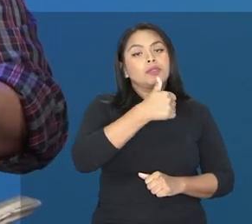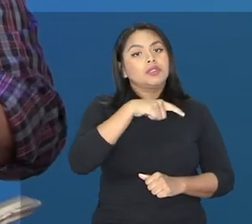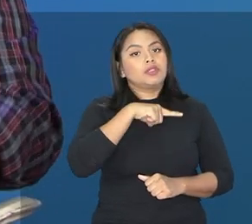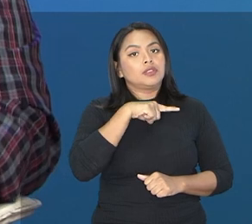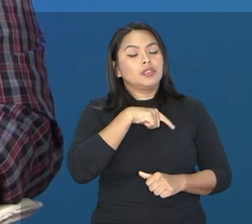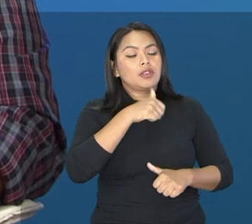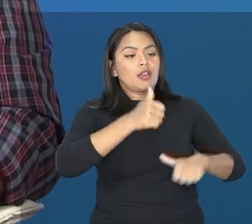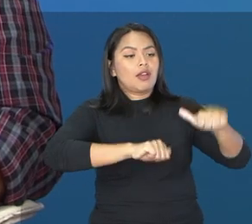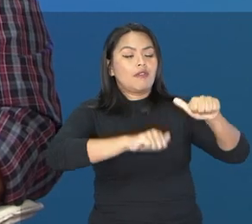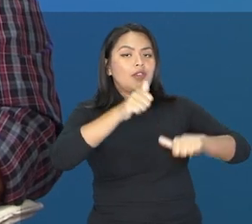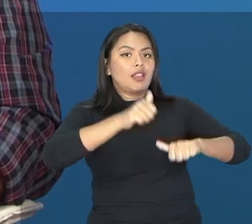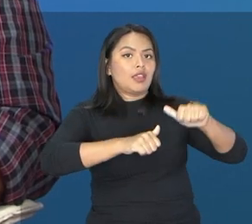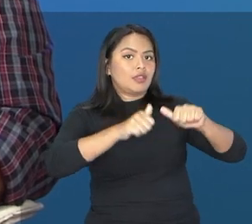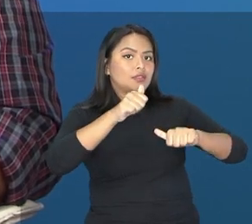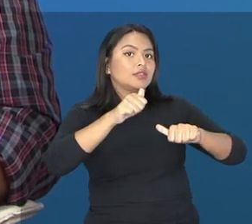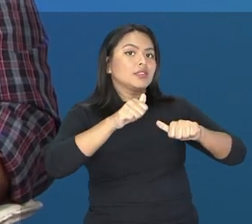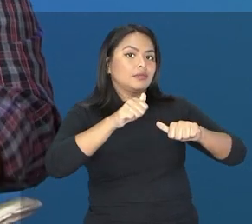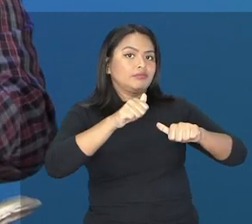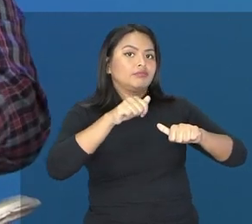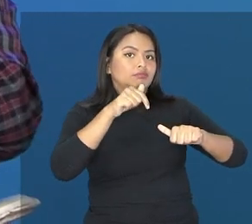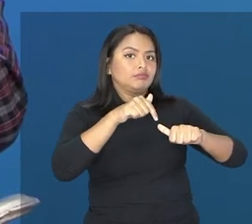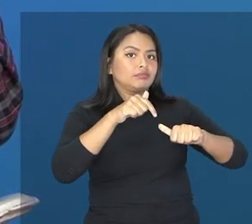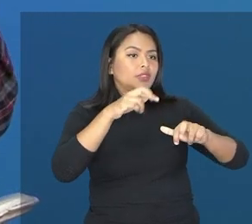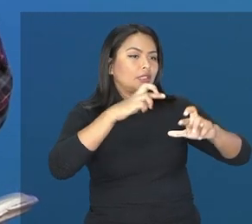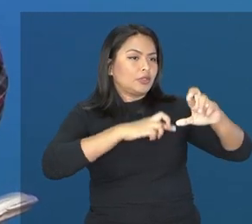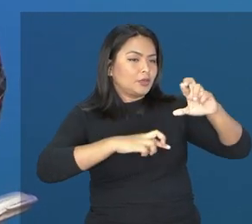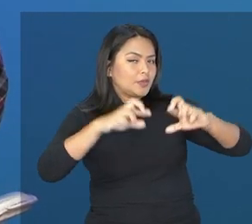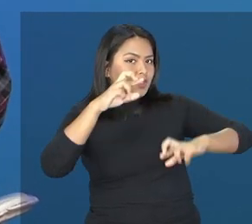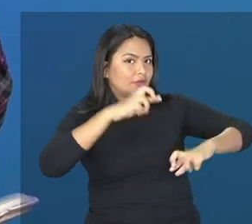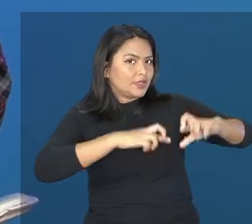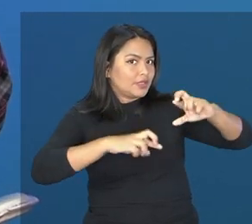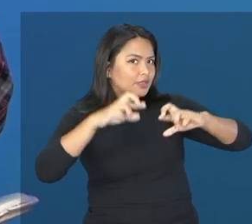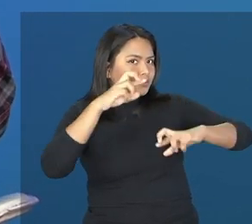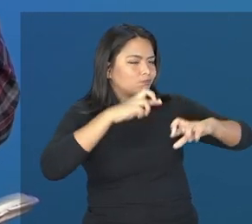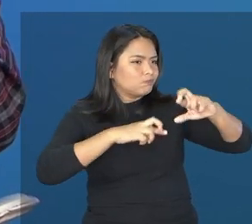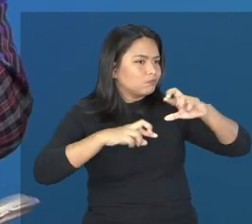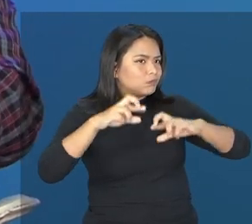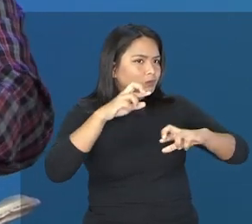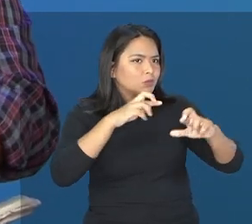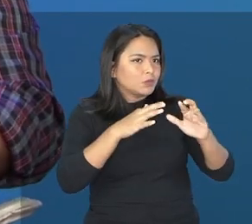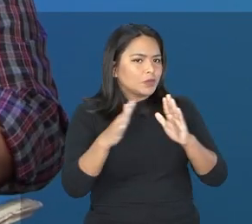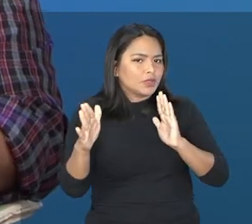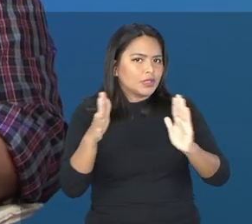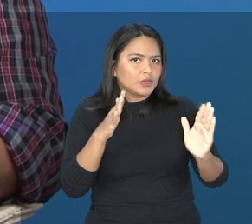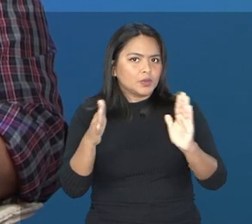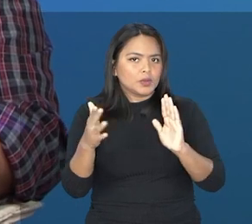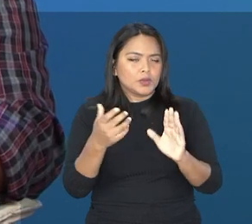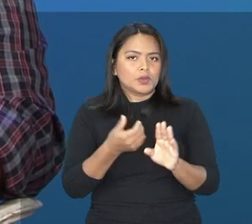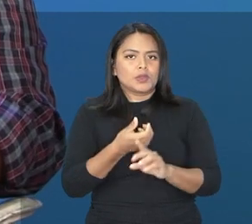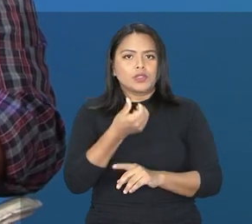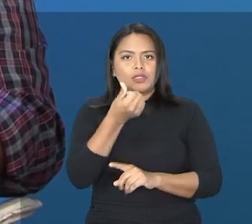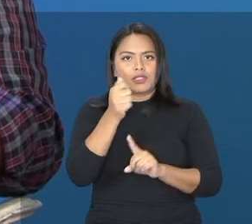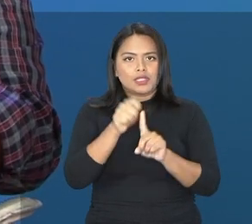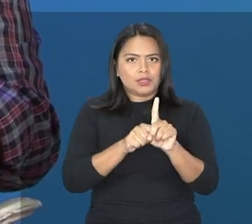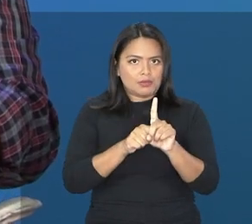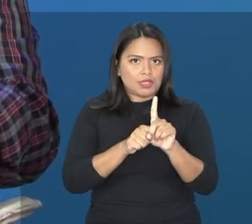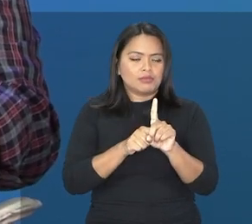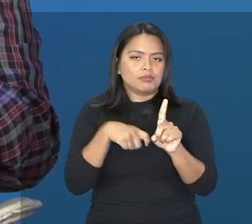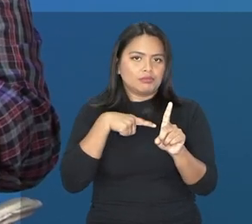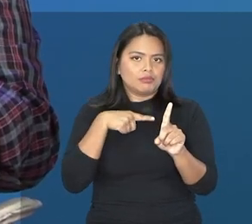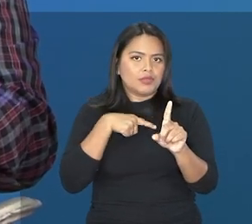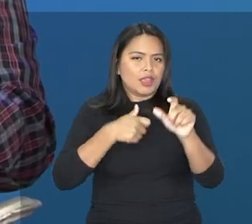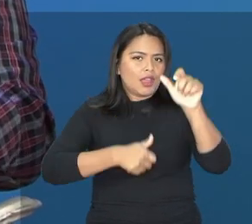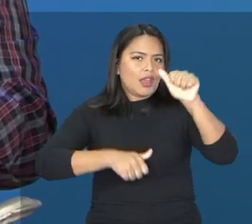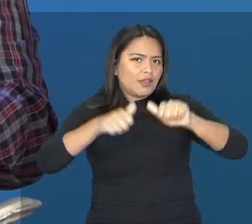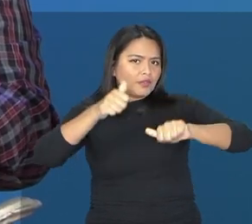nos assiste compreender melhor, mas lá nós chamamos de observação assistida. durante seis meses, nós realizamos essa